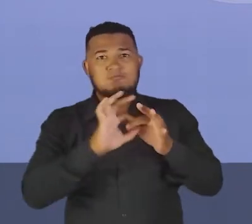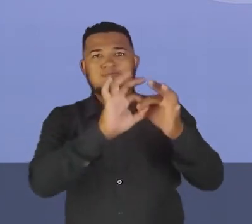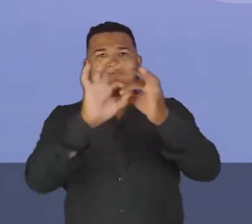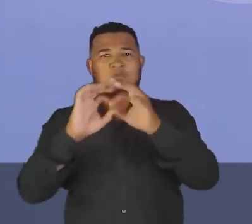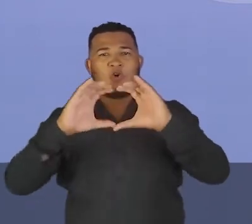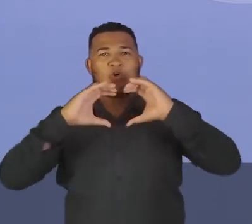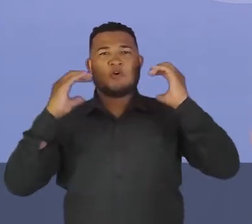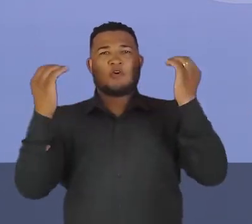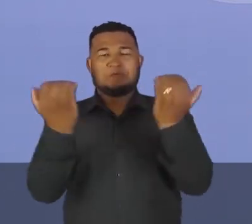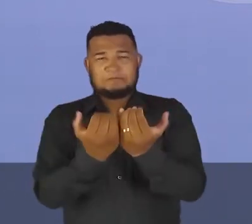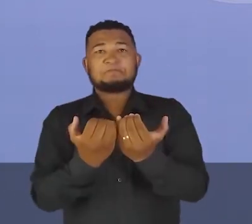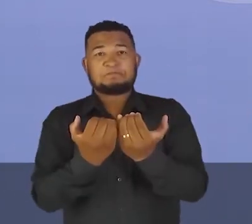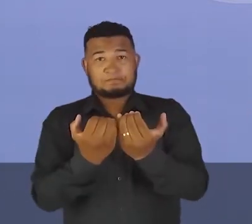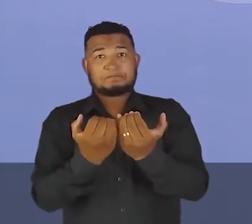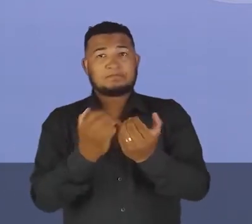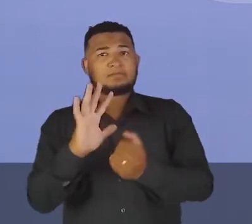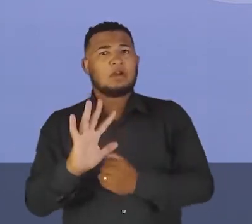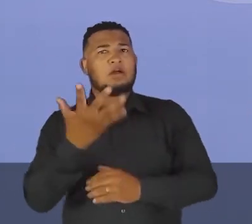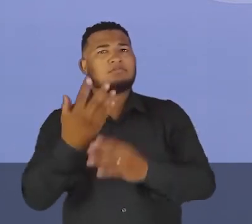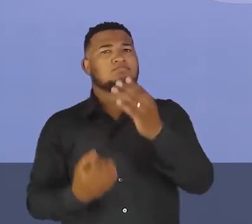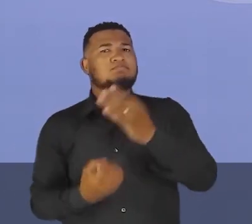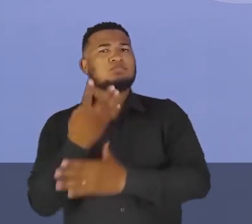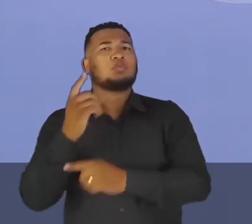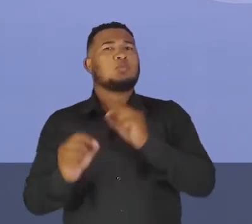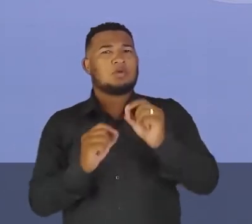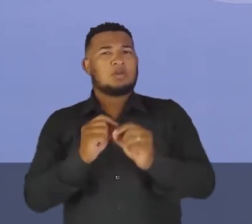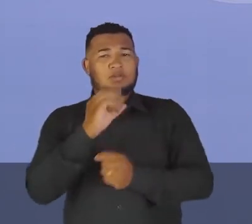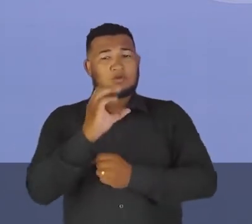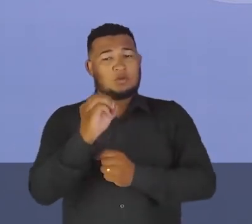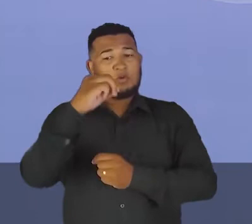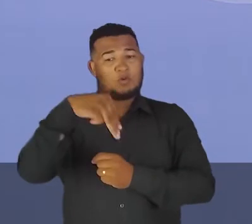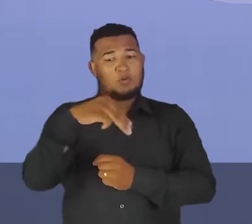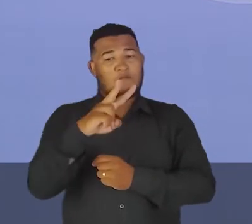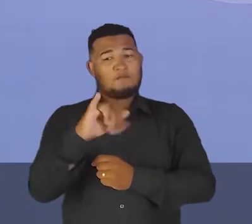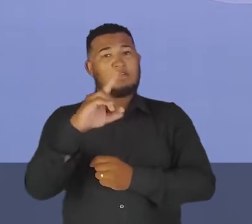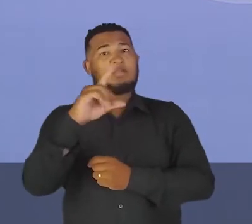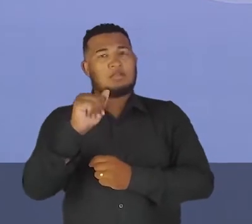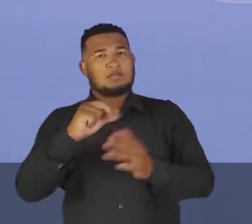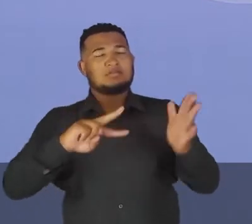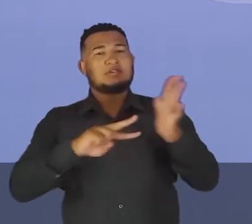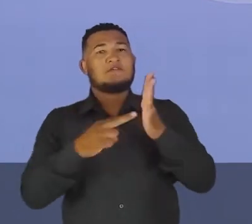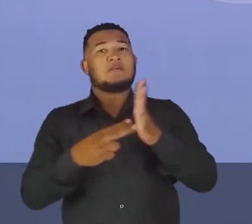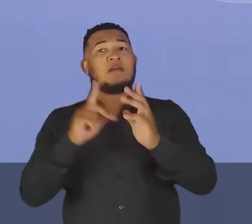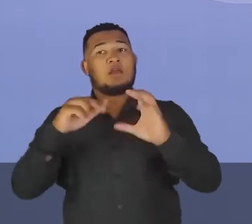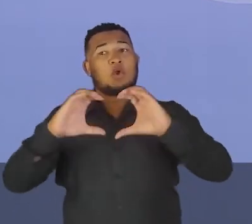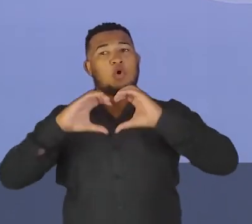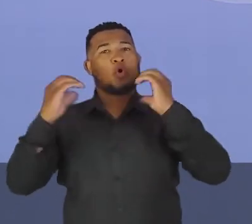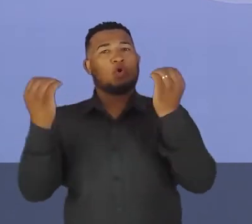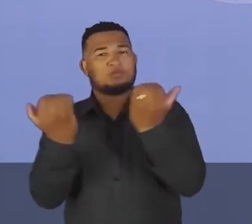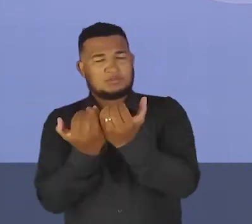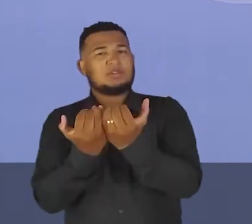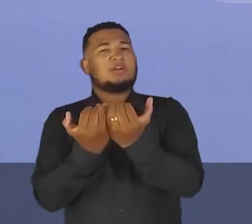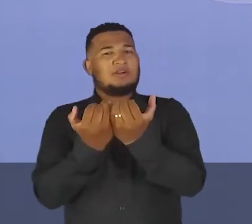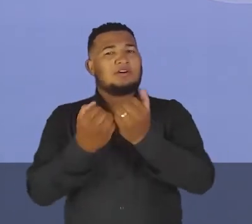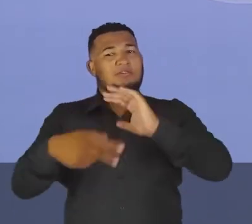jovens, né? Com a comunidade escolar, surgiram, então, as convidas, né? Que são as comissões de meio ambiente, qualidade de vida, né? Na escola, que, na